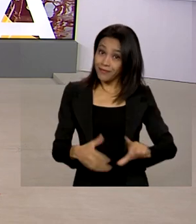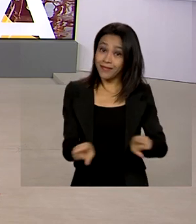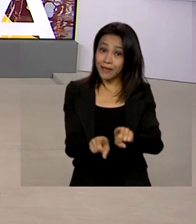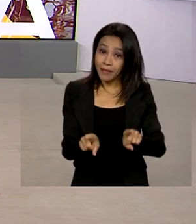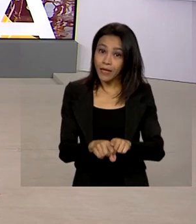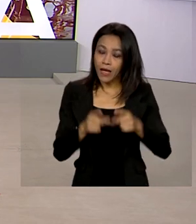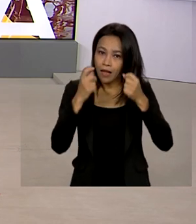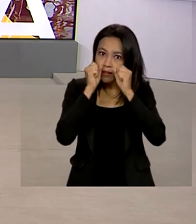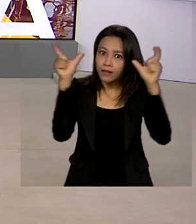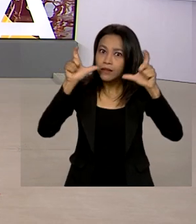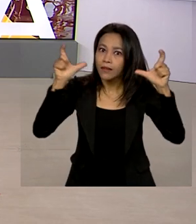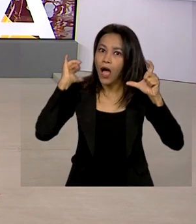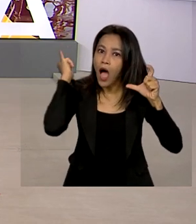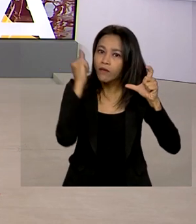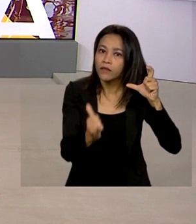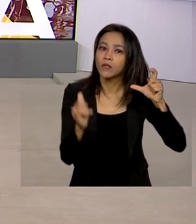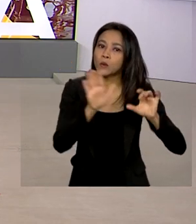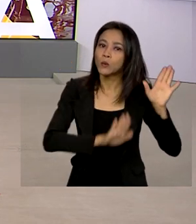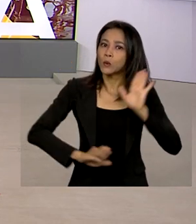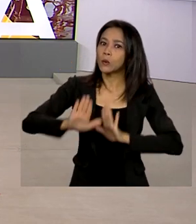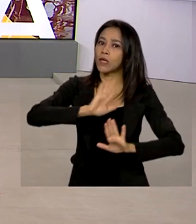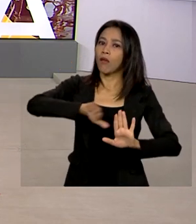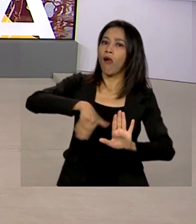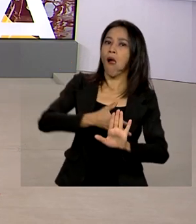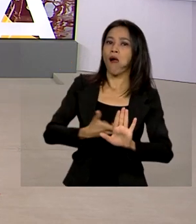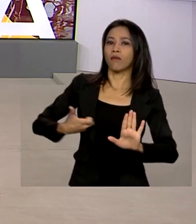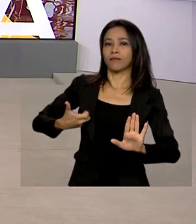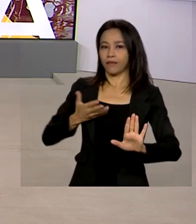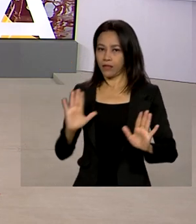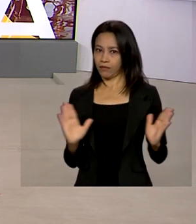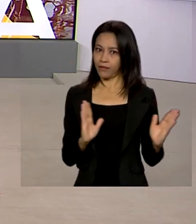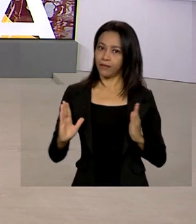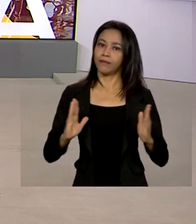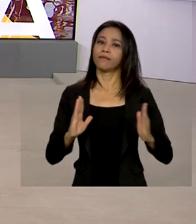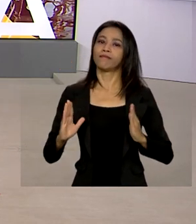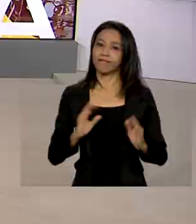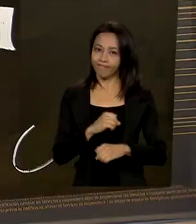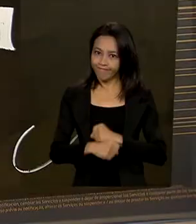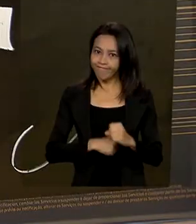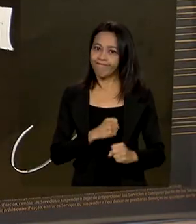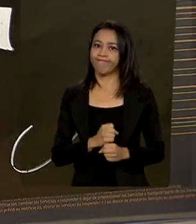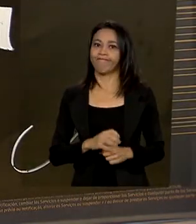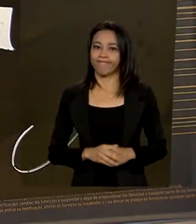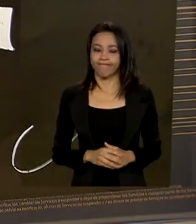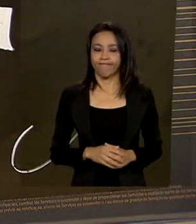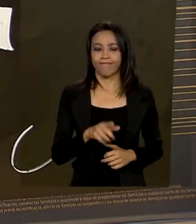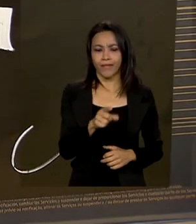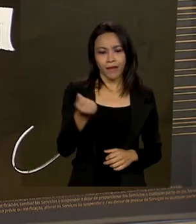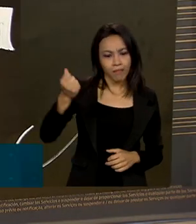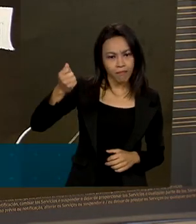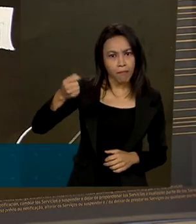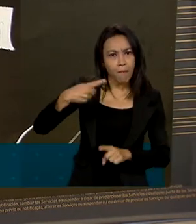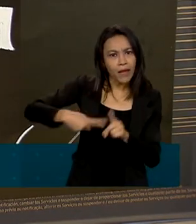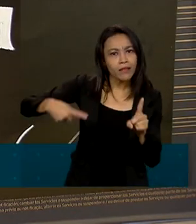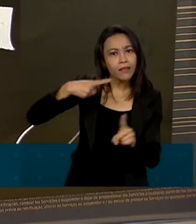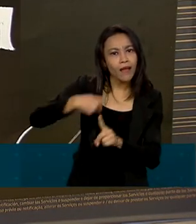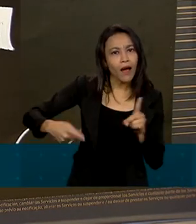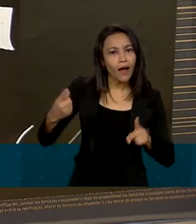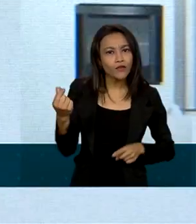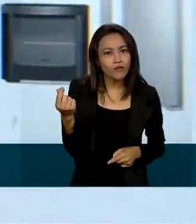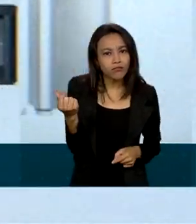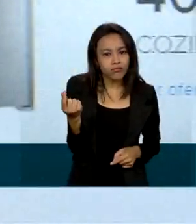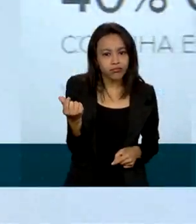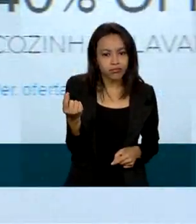alertam sobre possíveis fraudes e golpes nesta época do ano. Preço pela metade do